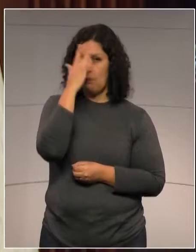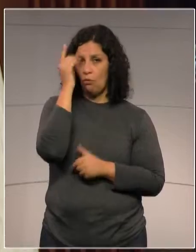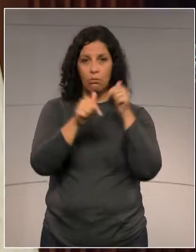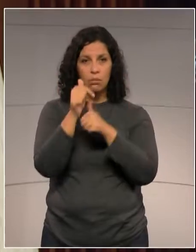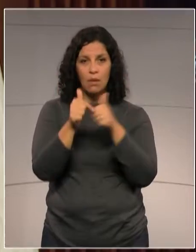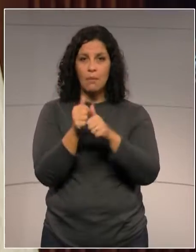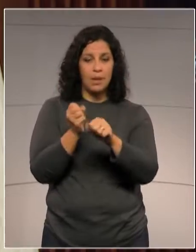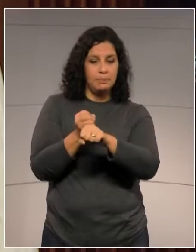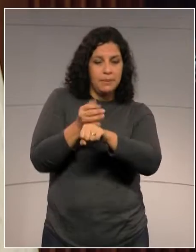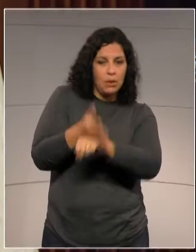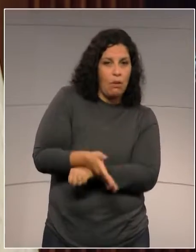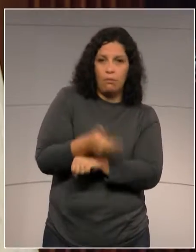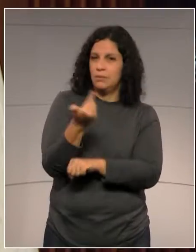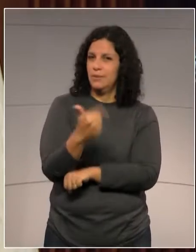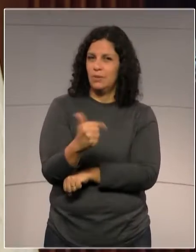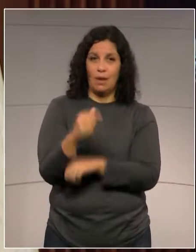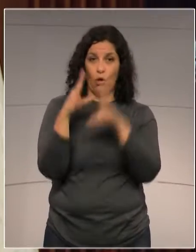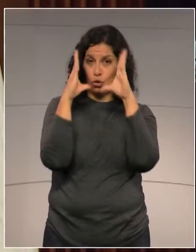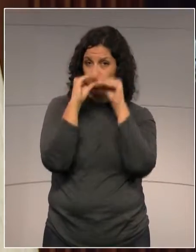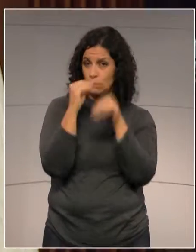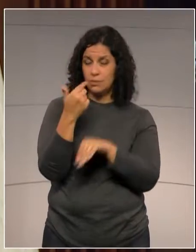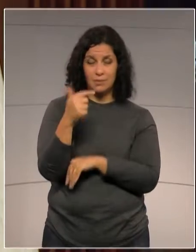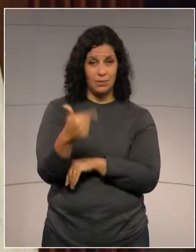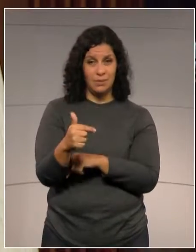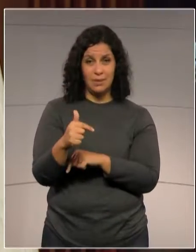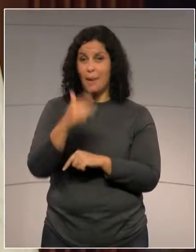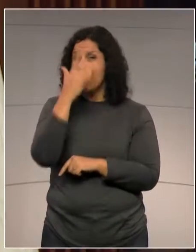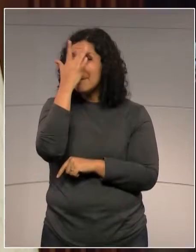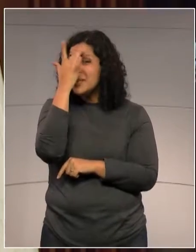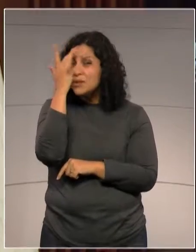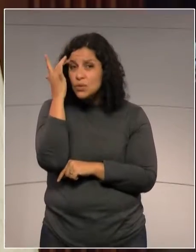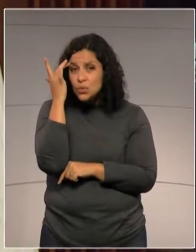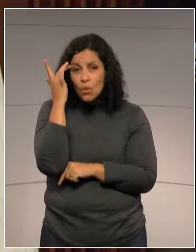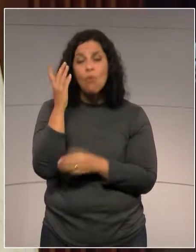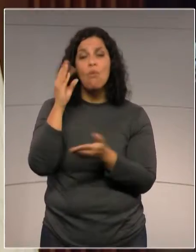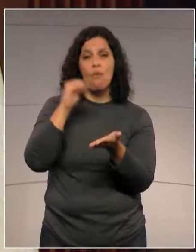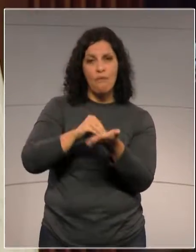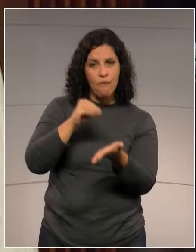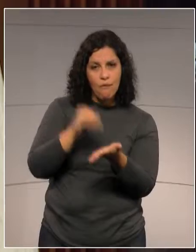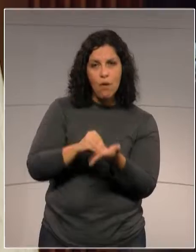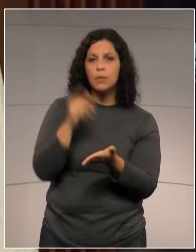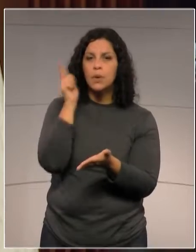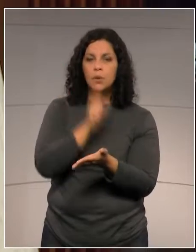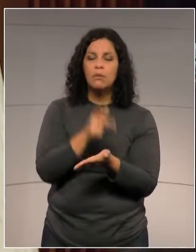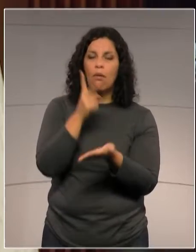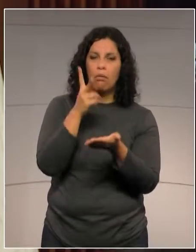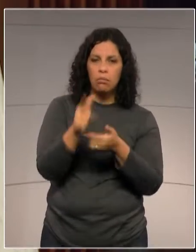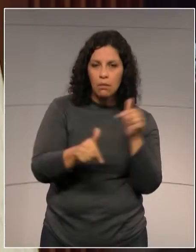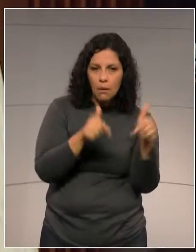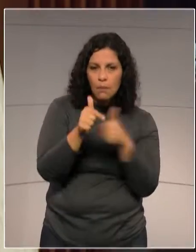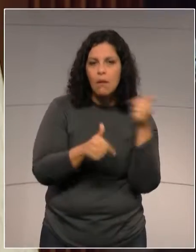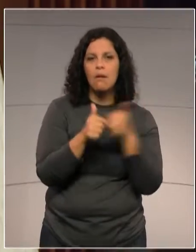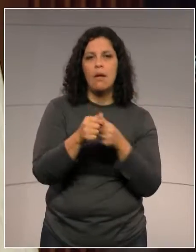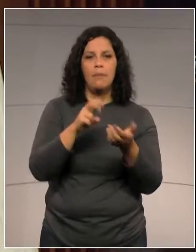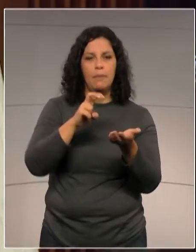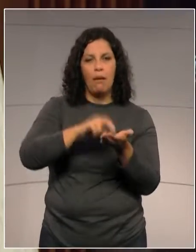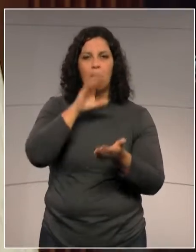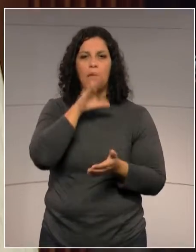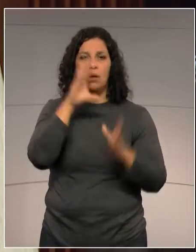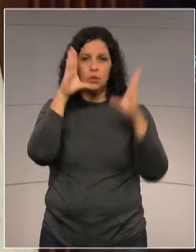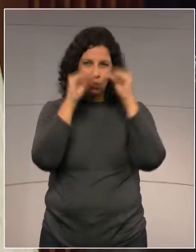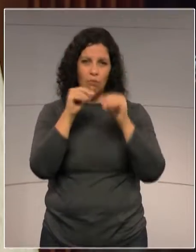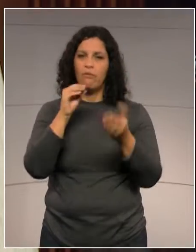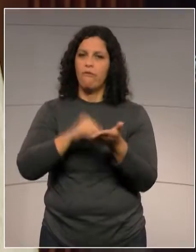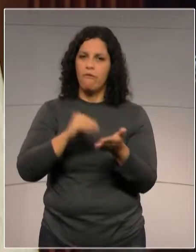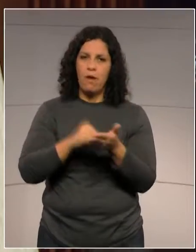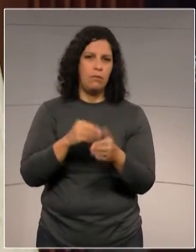plantão noturno, nós não temos material humano suficiente para dar conta dos plantões que são necessários.